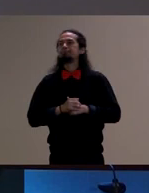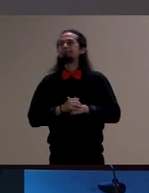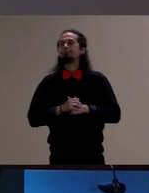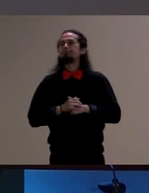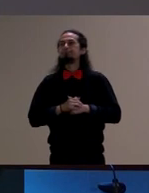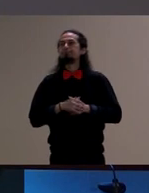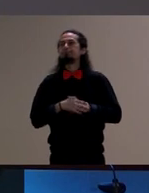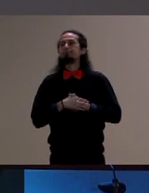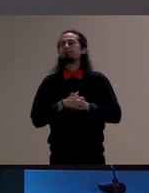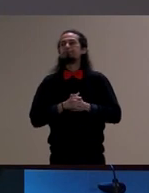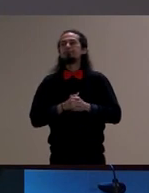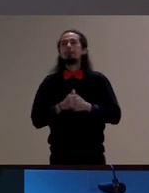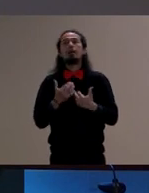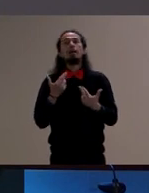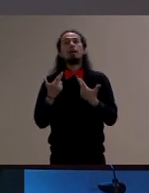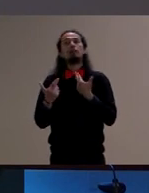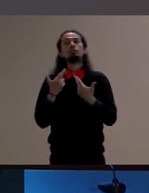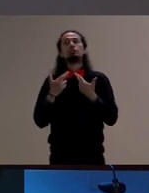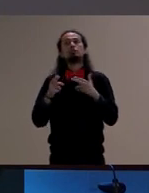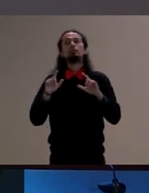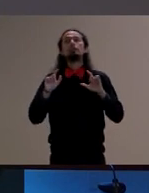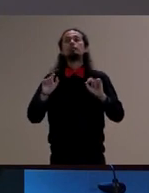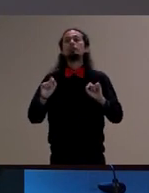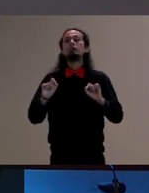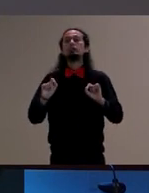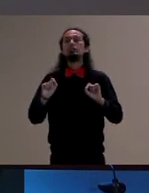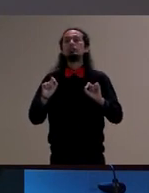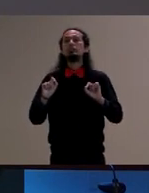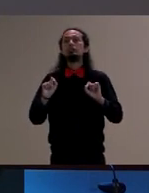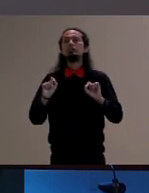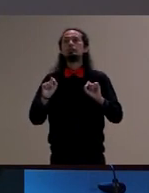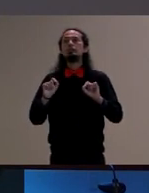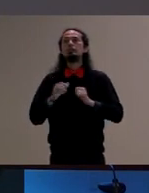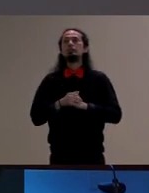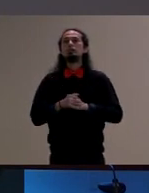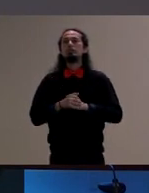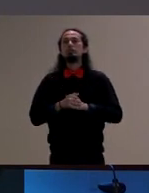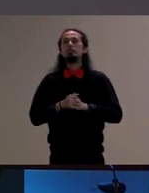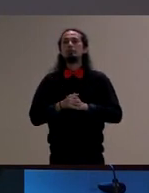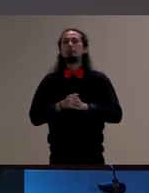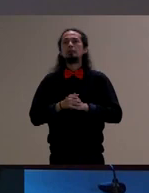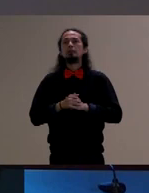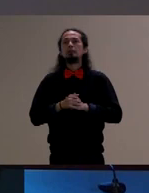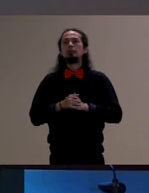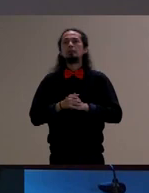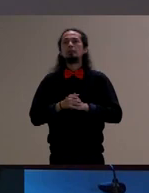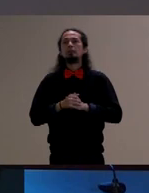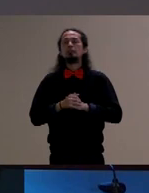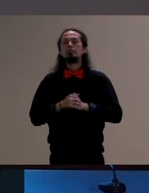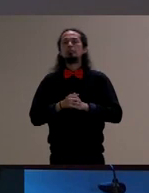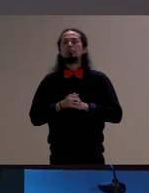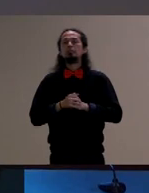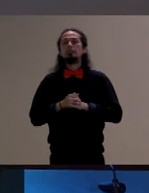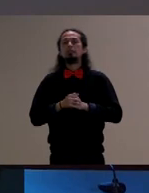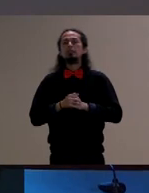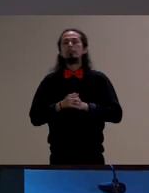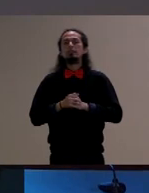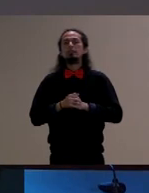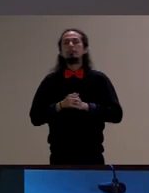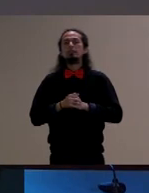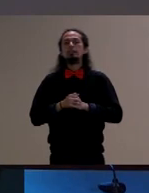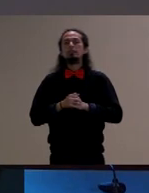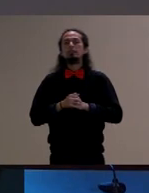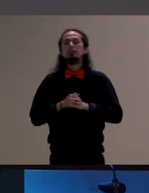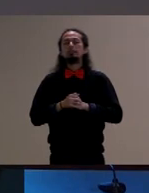tem a ver com essa ideia assim agora um pouco recuperando algo que já foi já foi